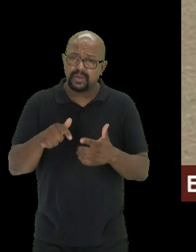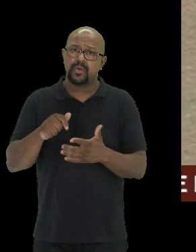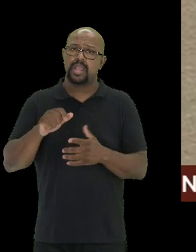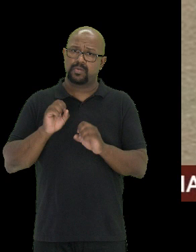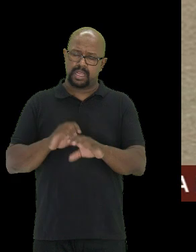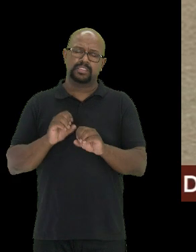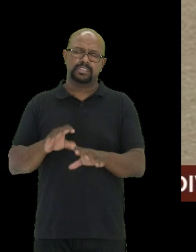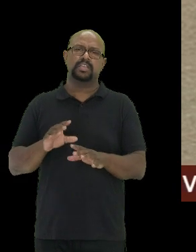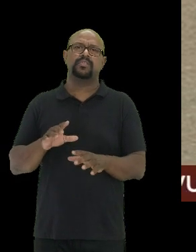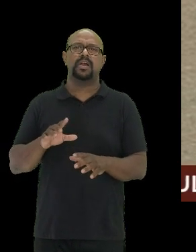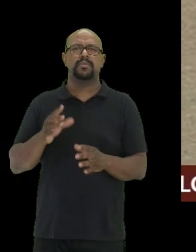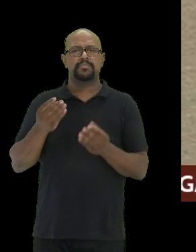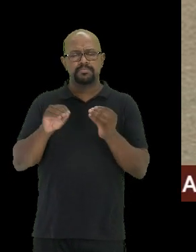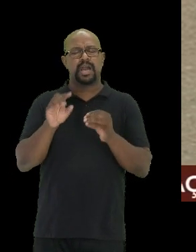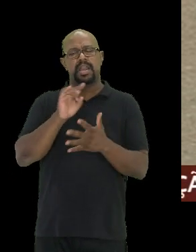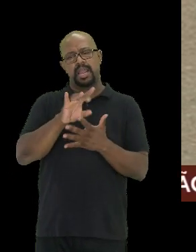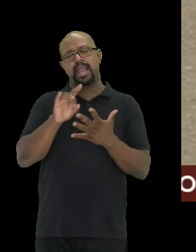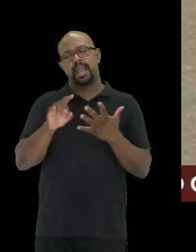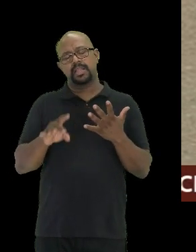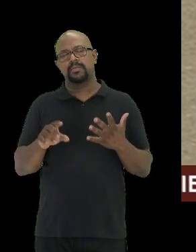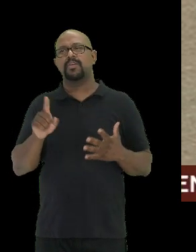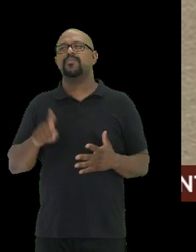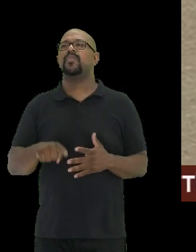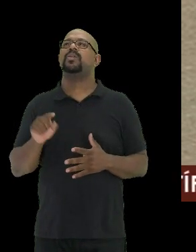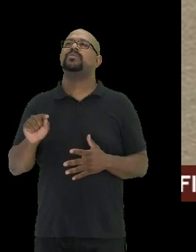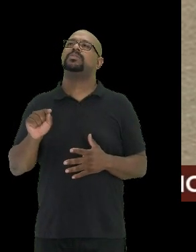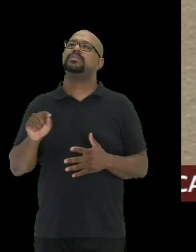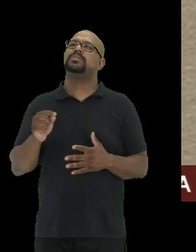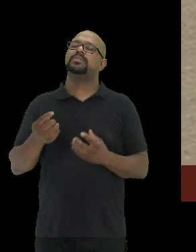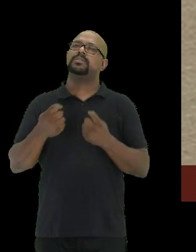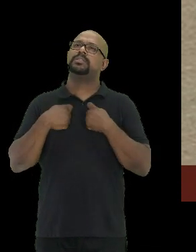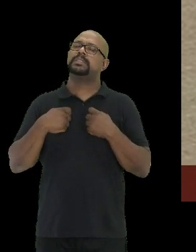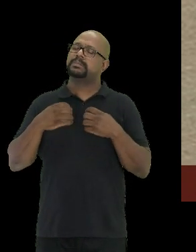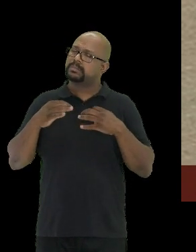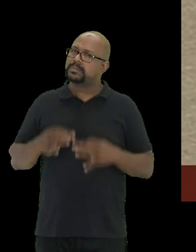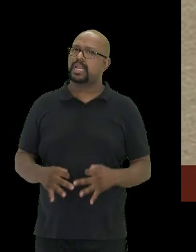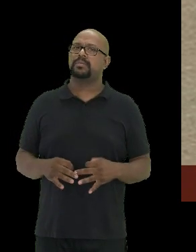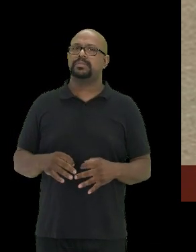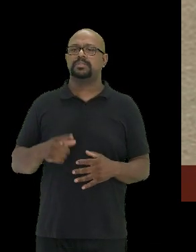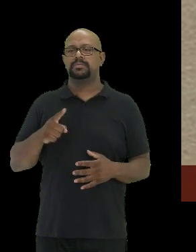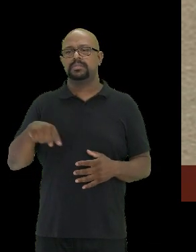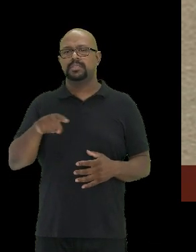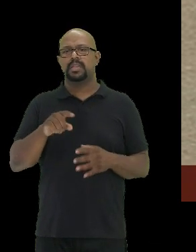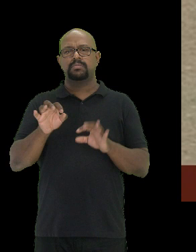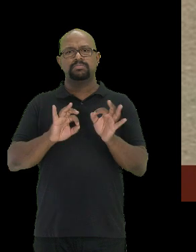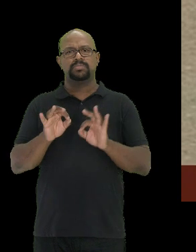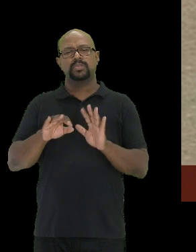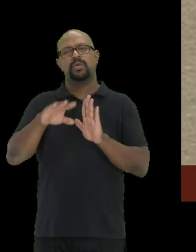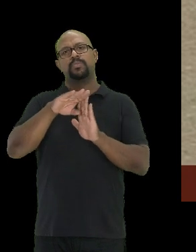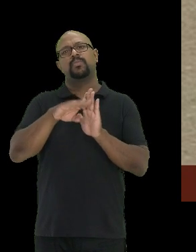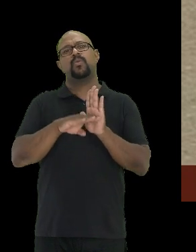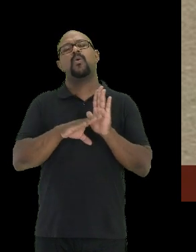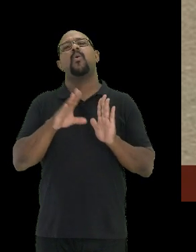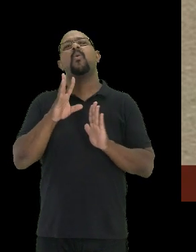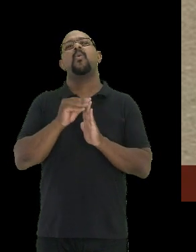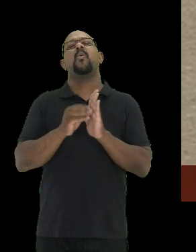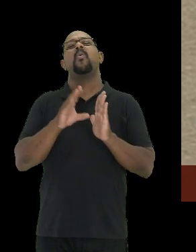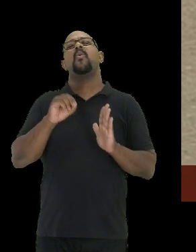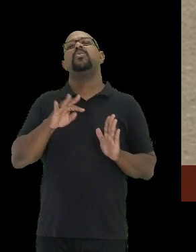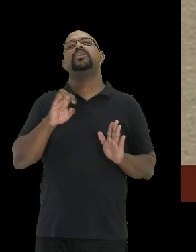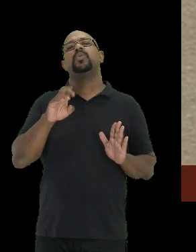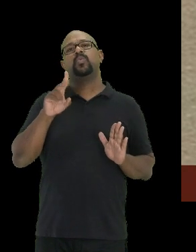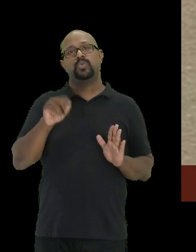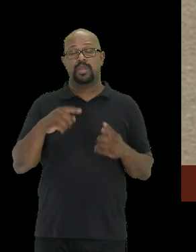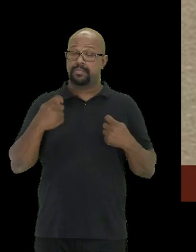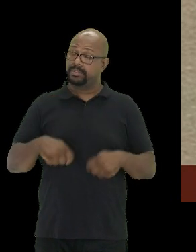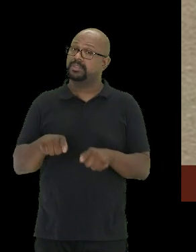de postagens para cada uma delas foram parâmetros determinantes na distribuição programática dos conteúdos. É preciso